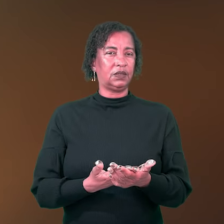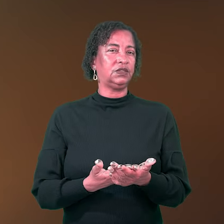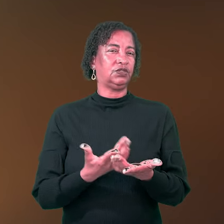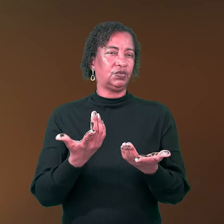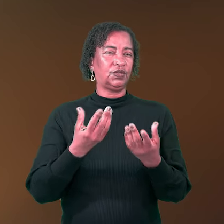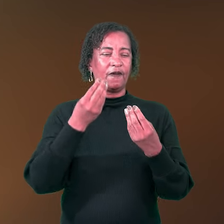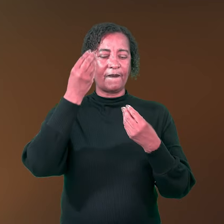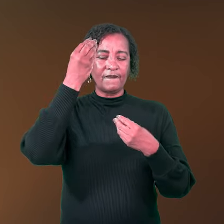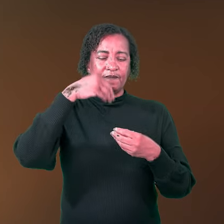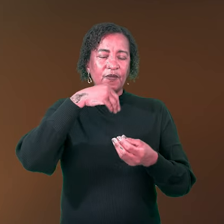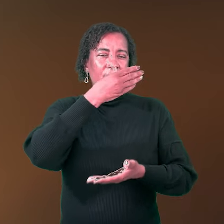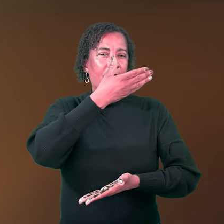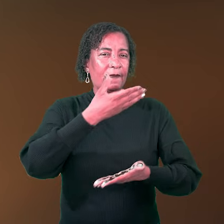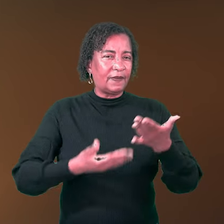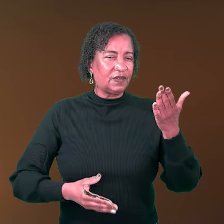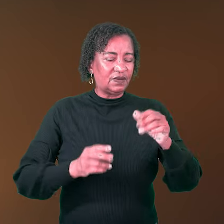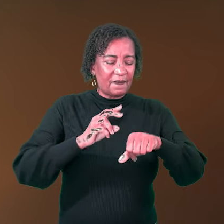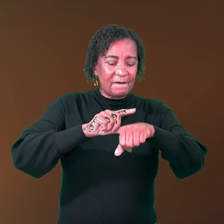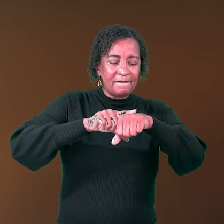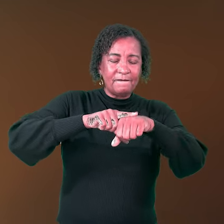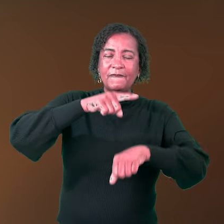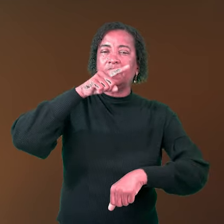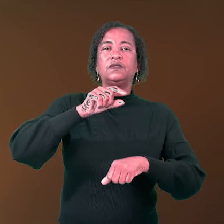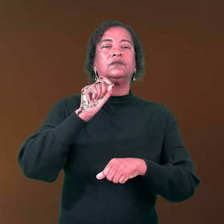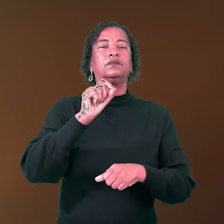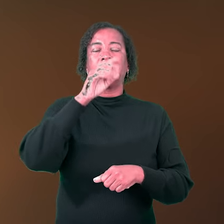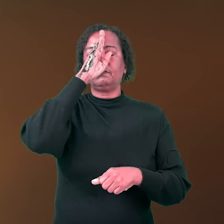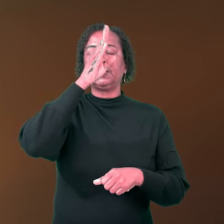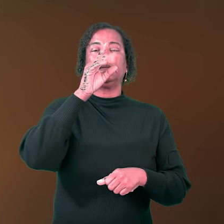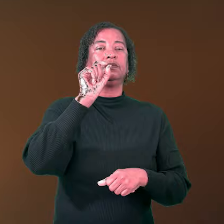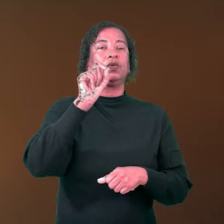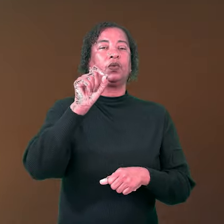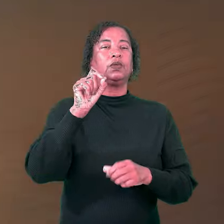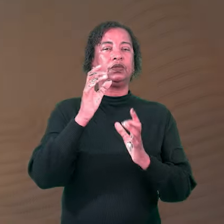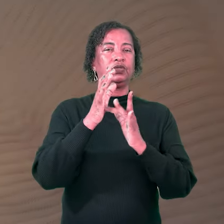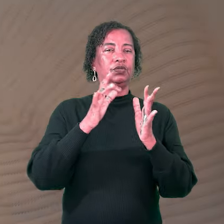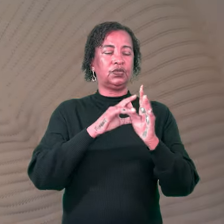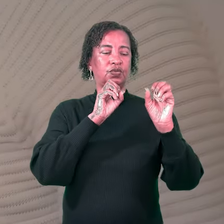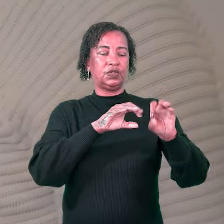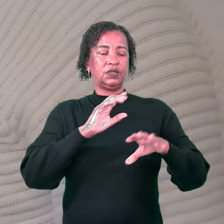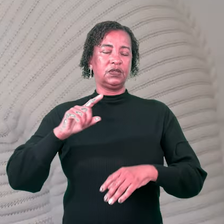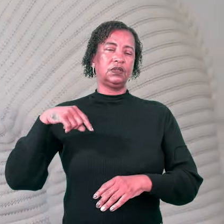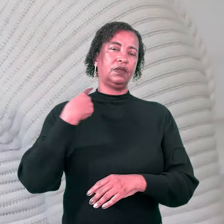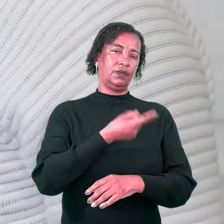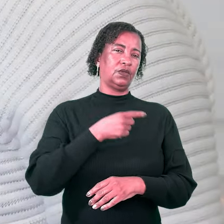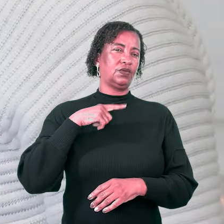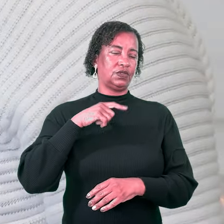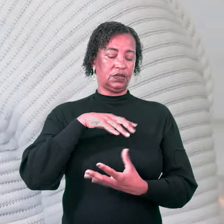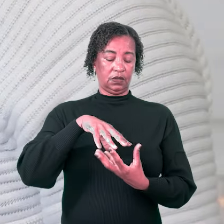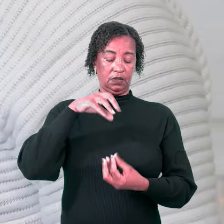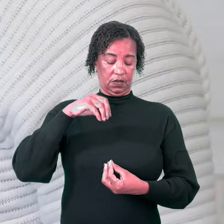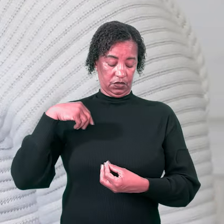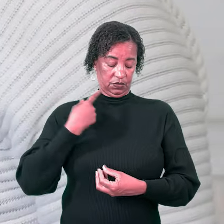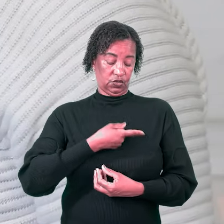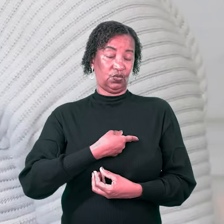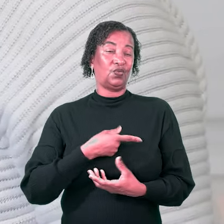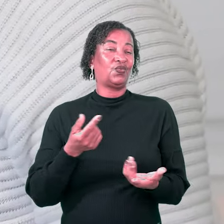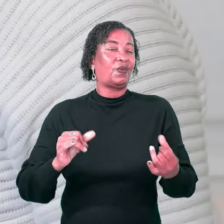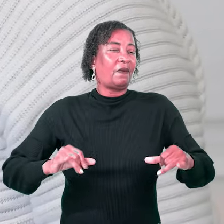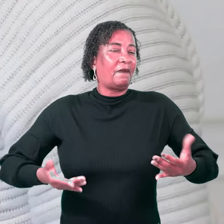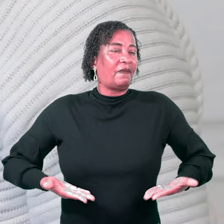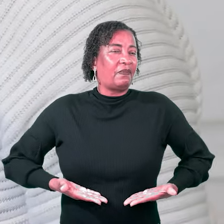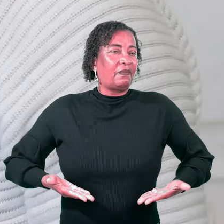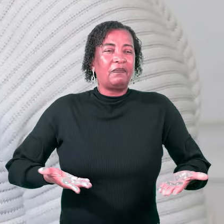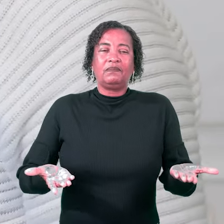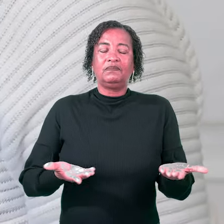a principal ferramenta de Deus para nos ensinar que somos pobres e espírito. É muito doloroso permanecer errando